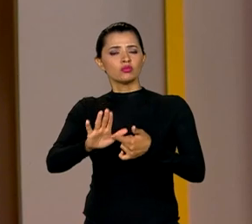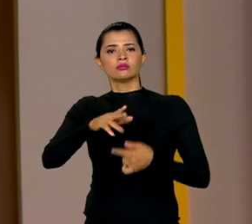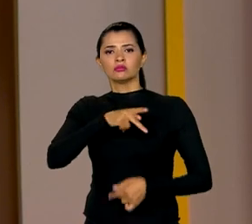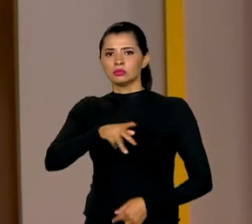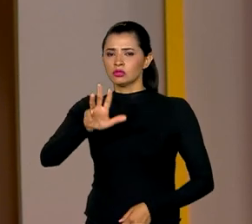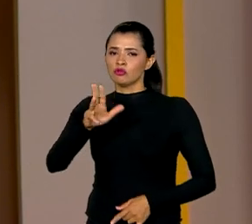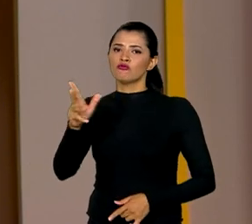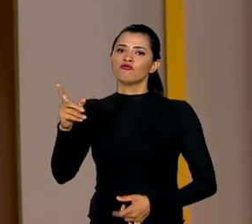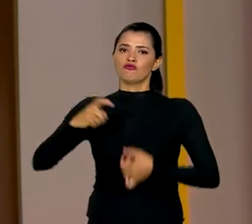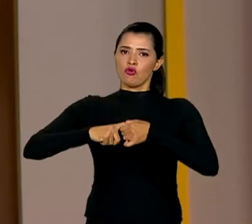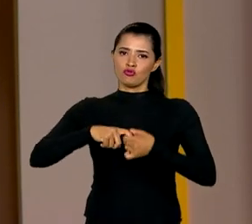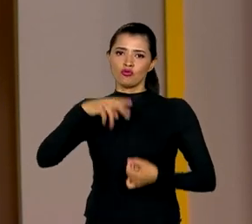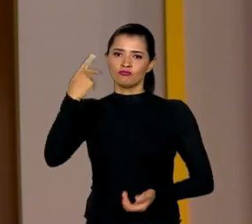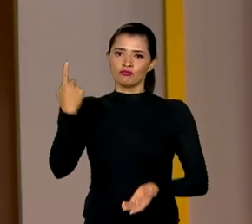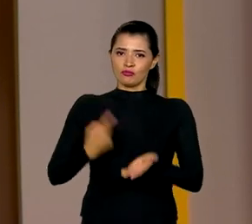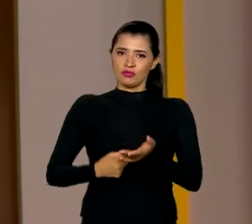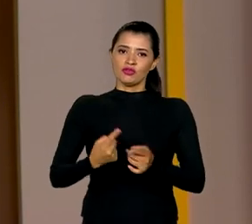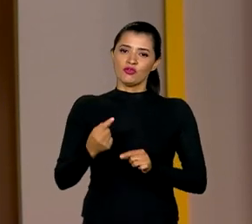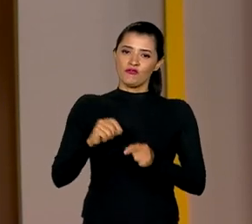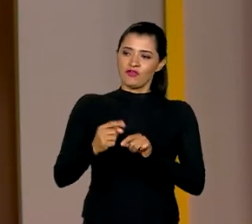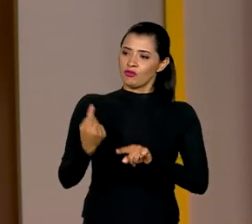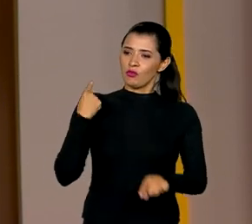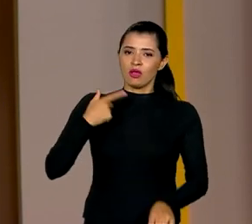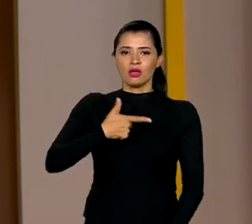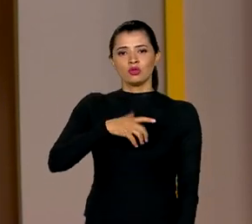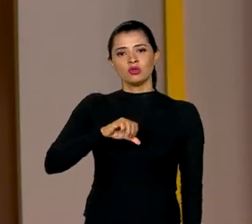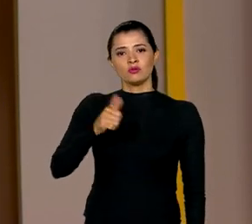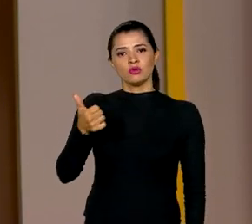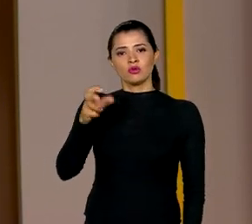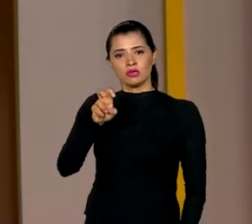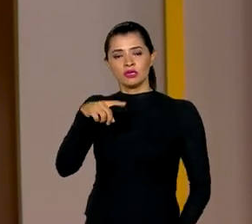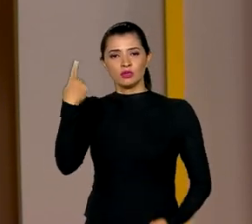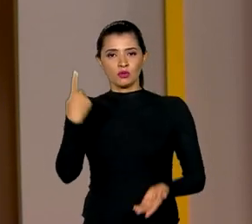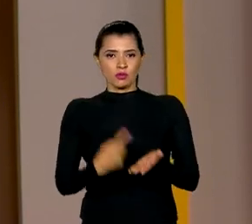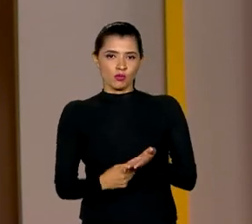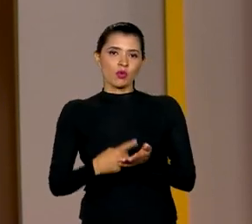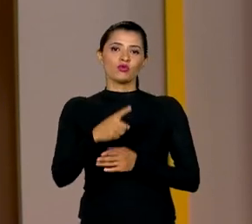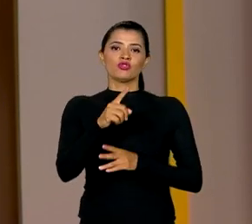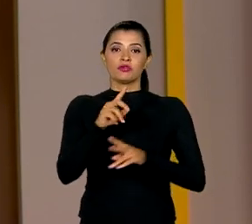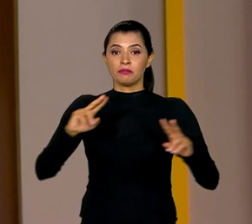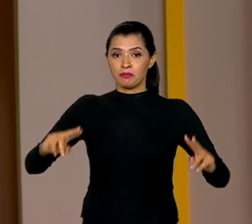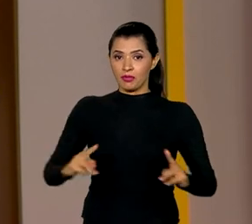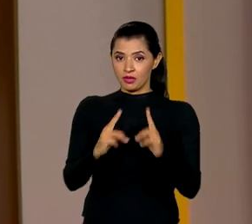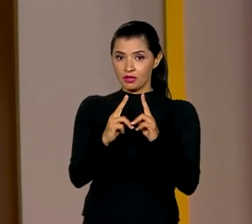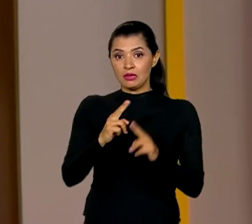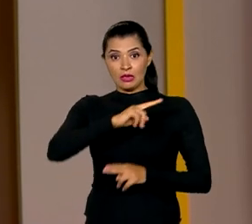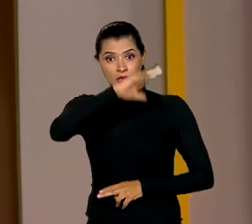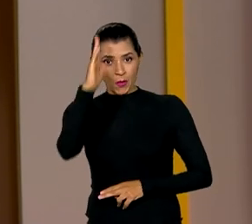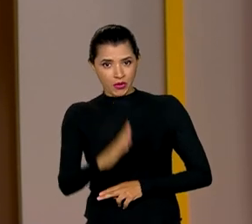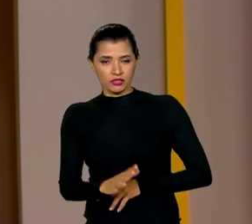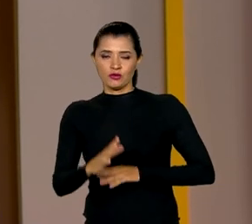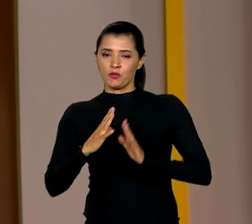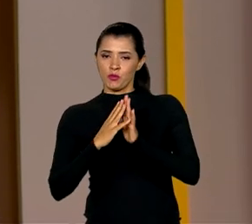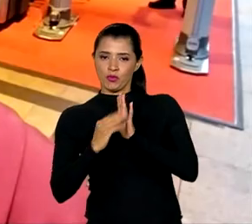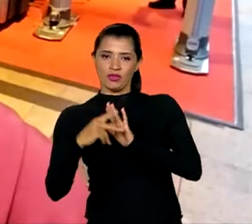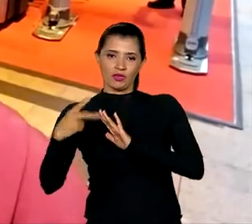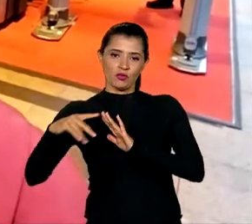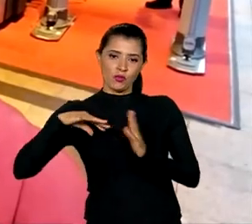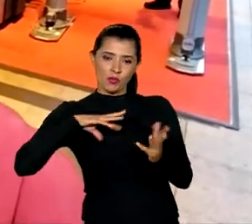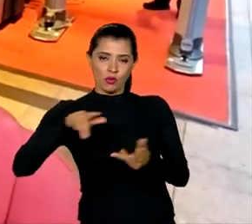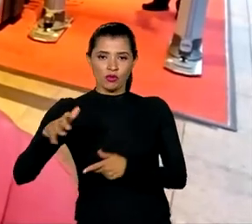reassumiu o compromisso feito em 2015 no âmbito do Acordo de Paris e que o Brasil será exemplo para o mundo.